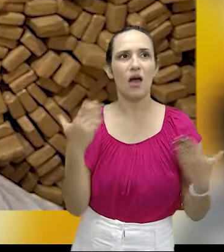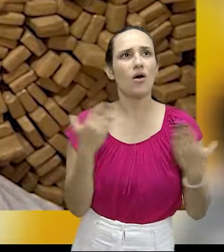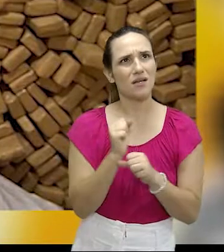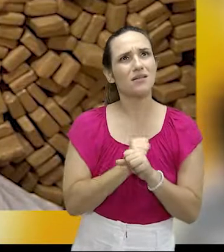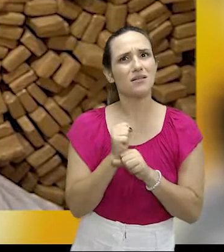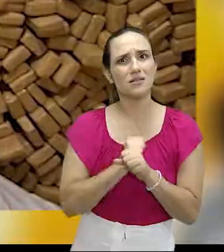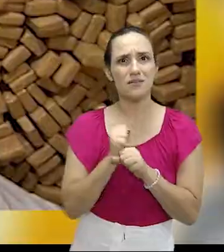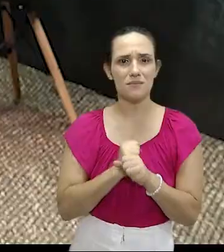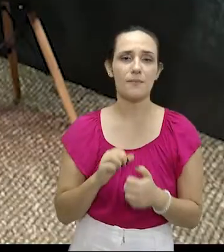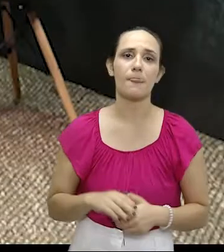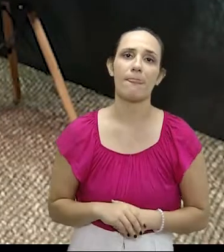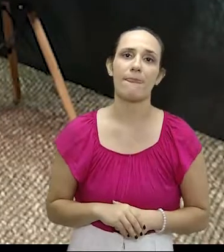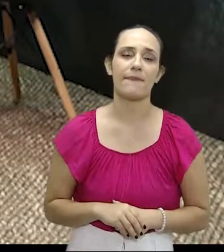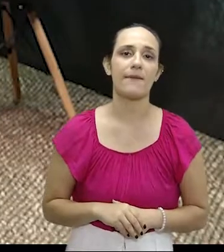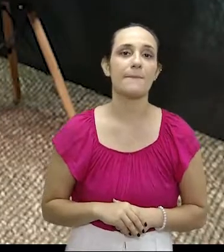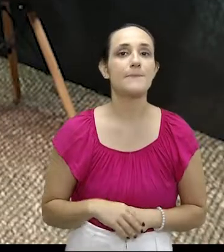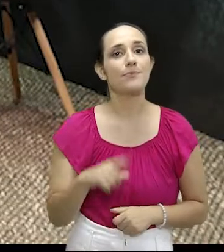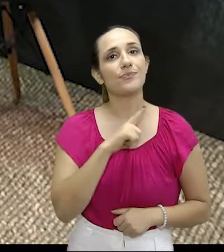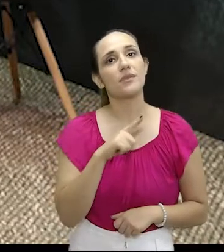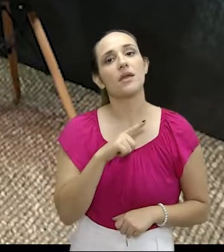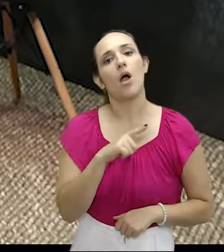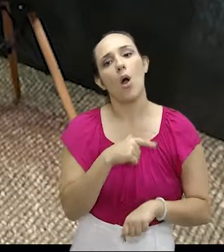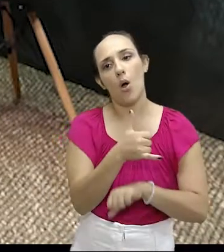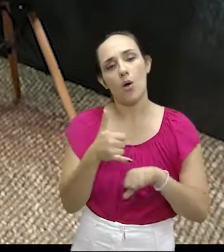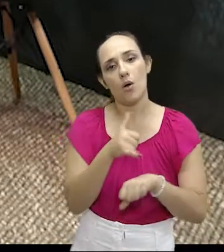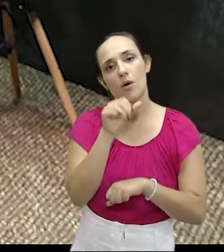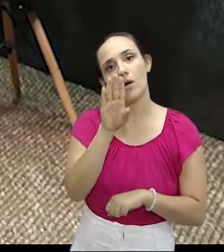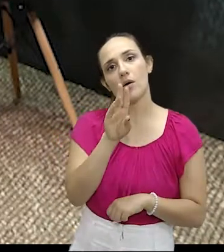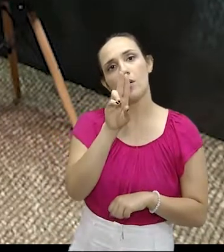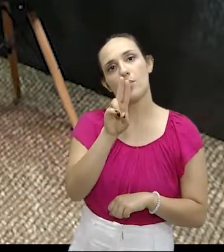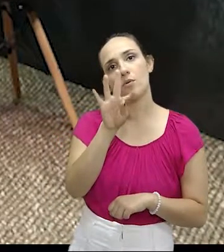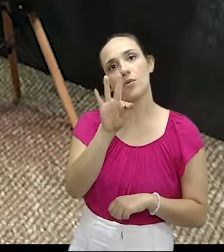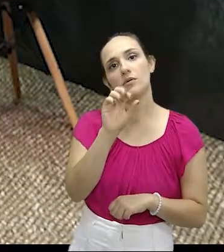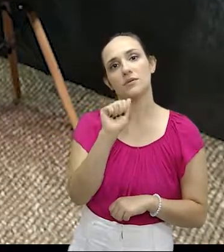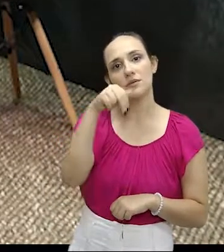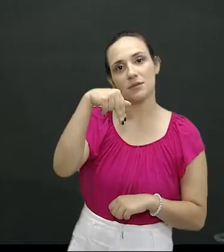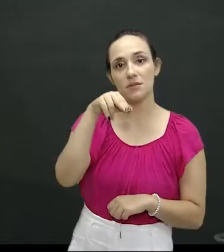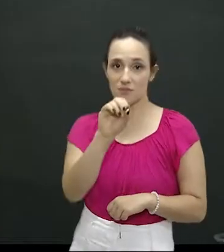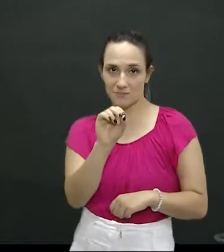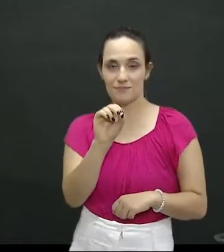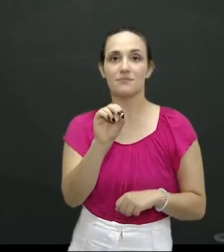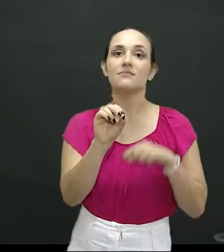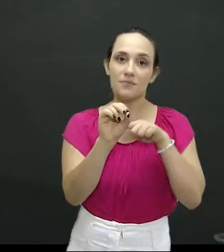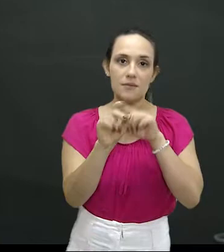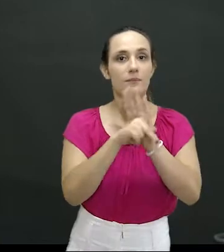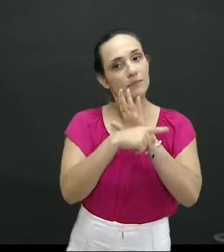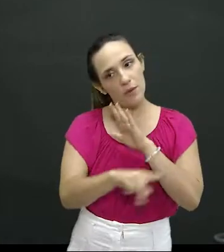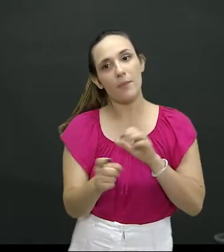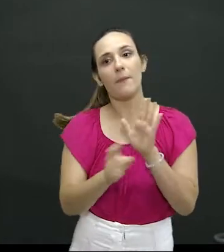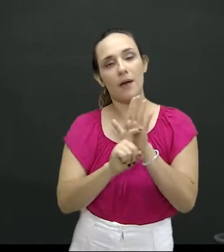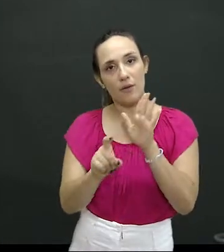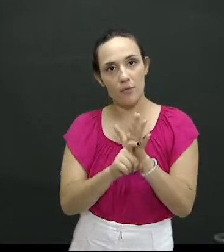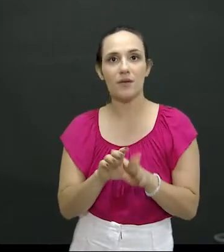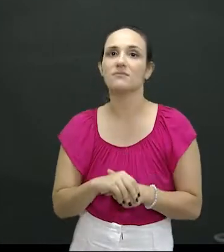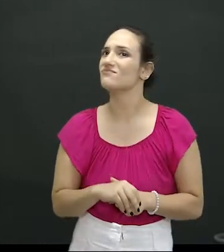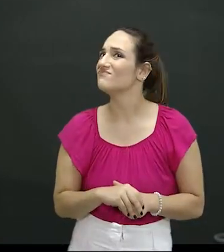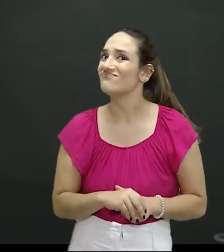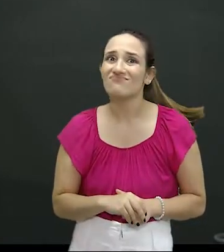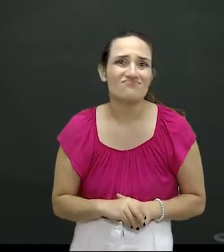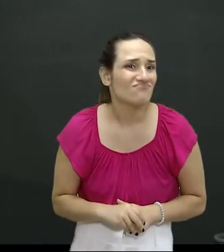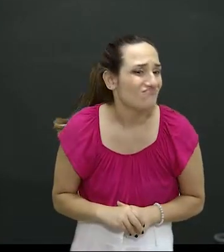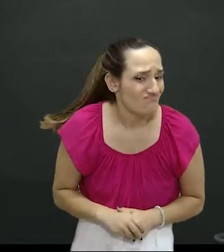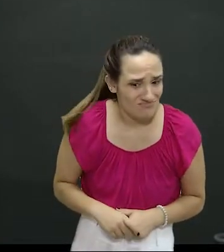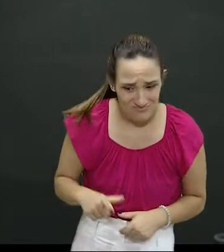apreensão do óleo de butano, que é 100 vezes mais. Ela é extraída da maconha ali, a seiva, 100 vezes mais potente que a